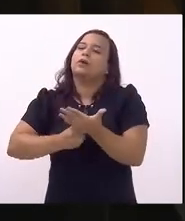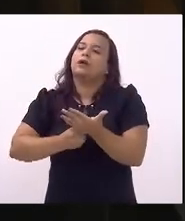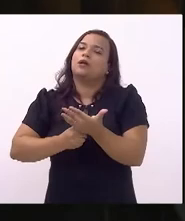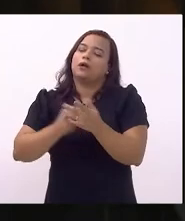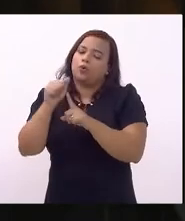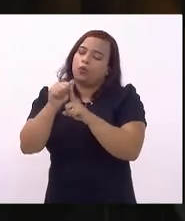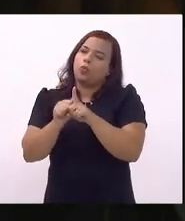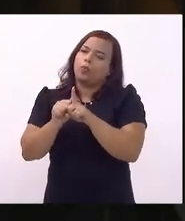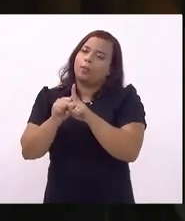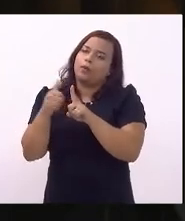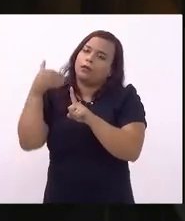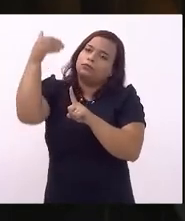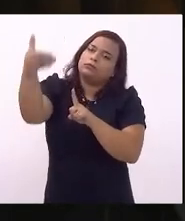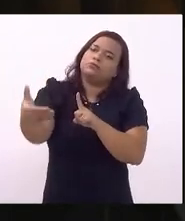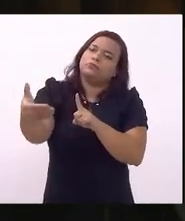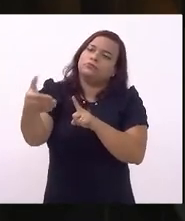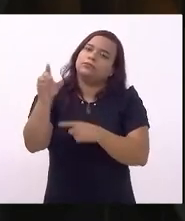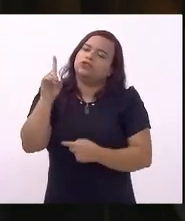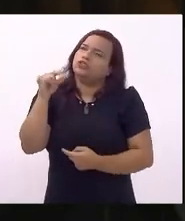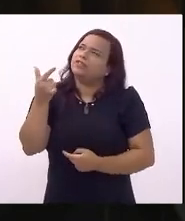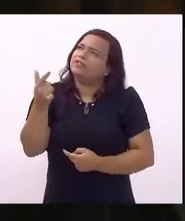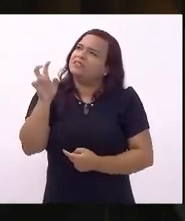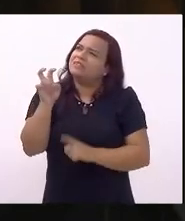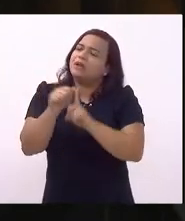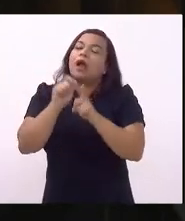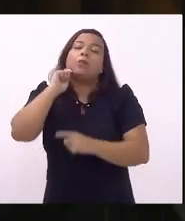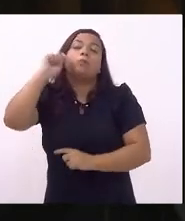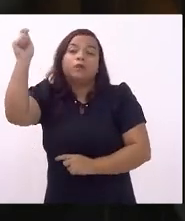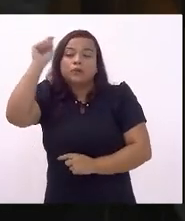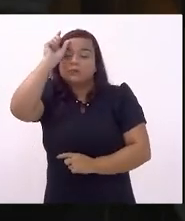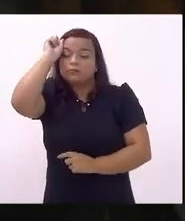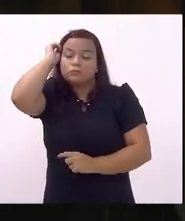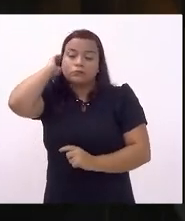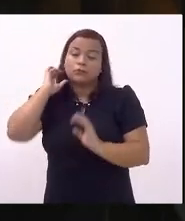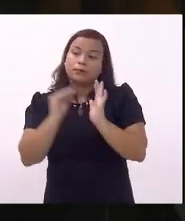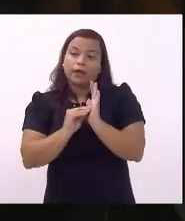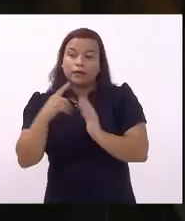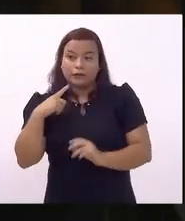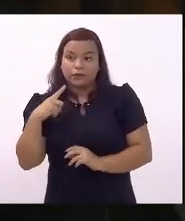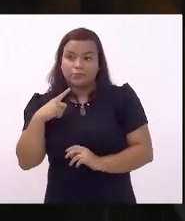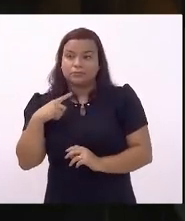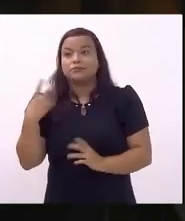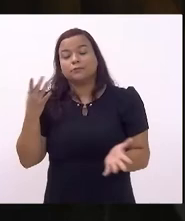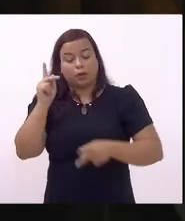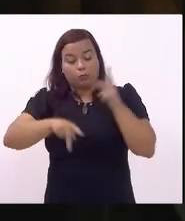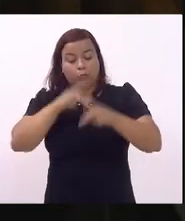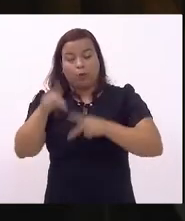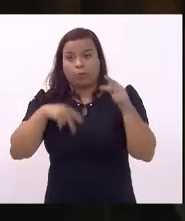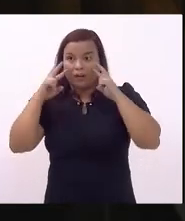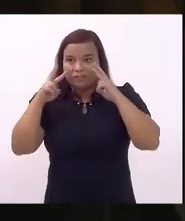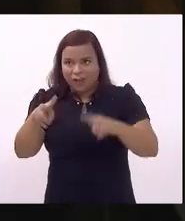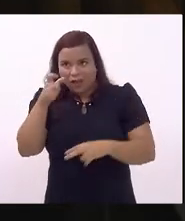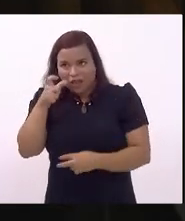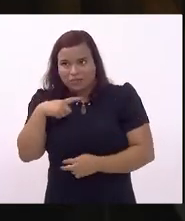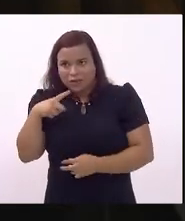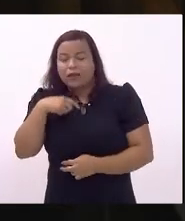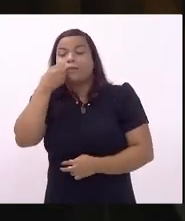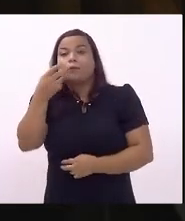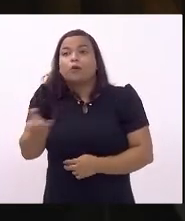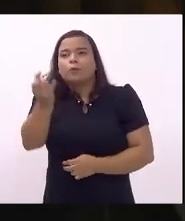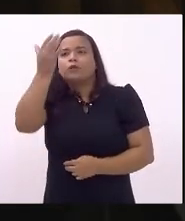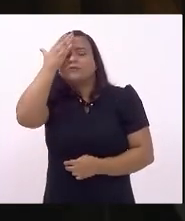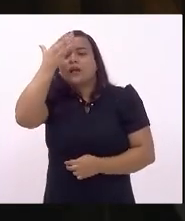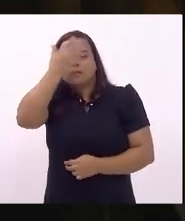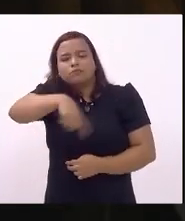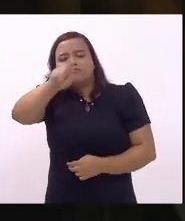mês para o 25 de abril então é bom que a população que nos acompanha entenda